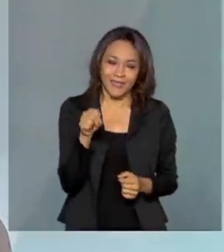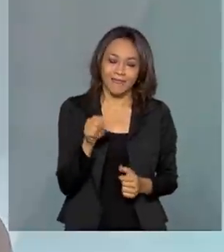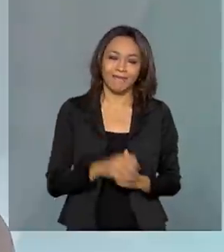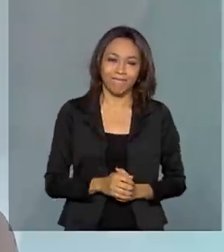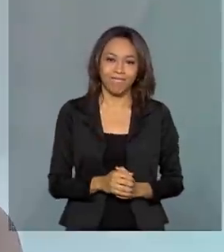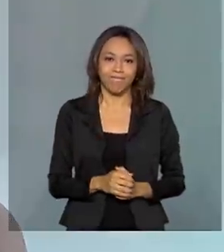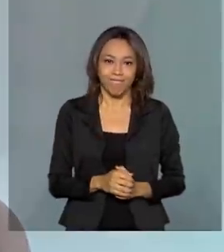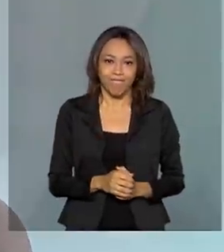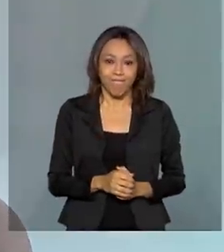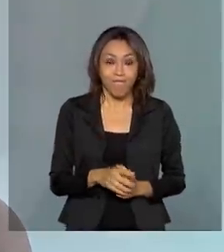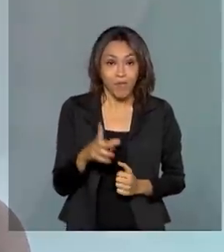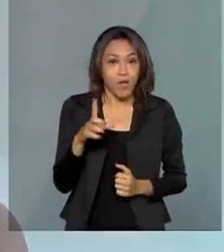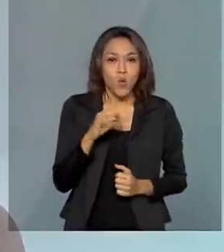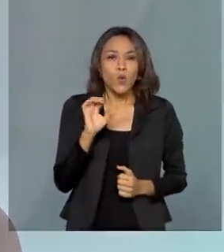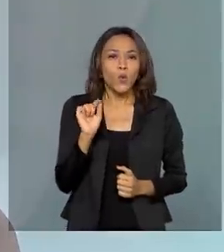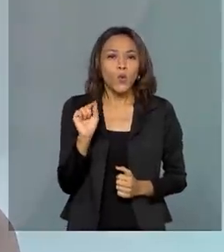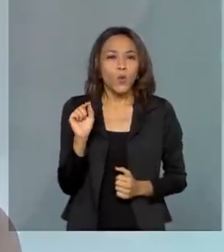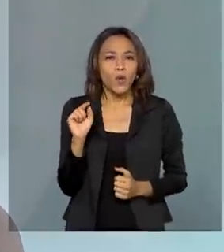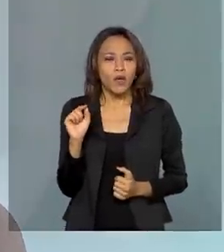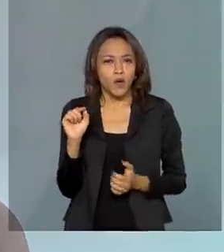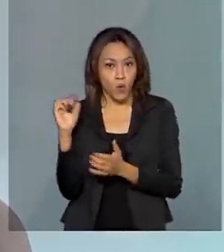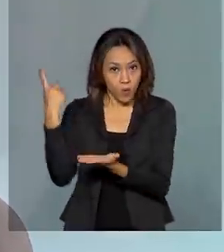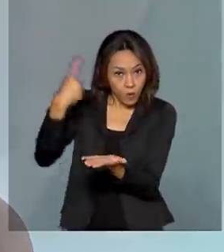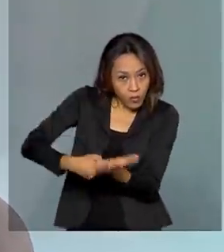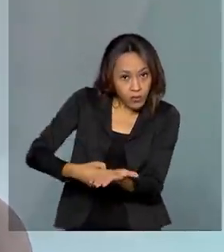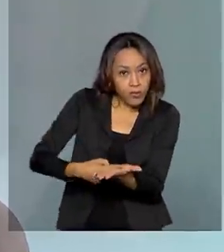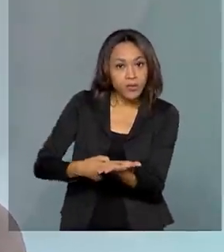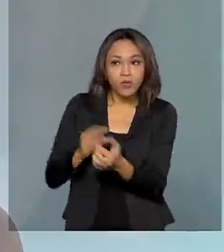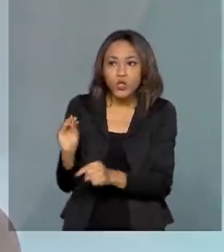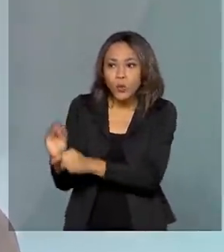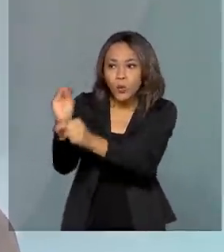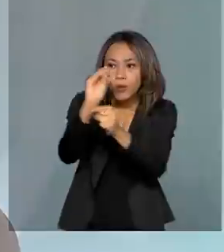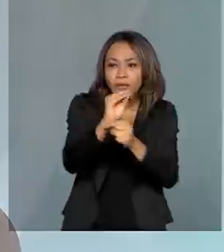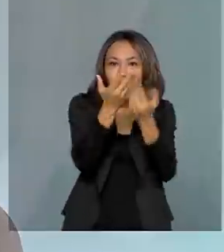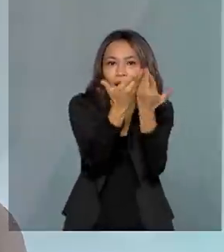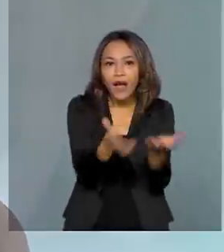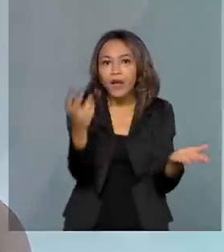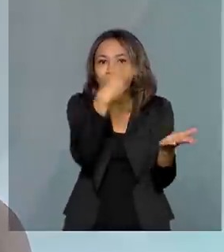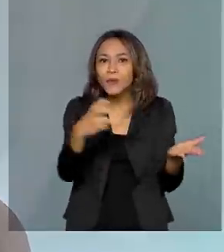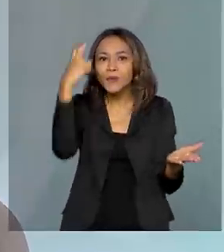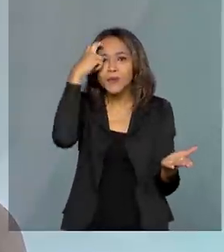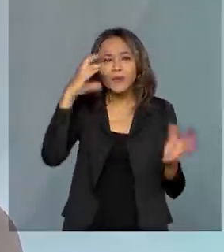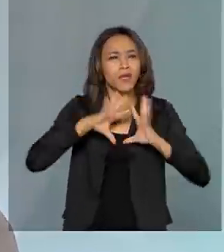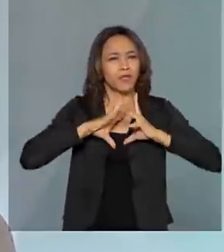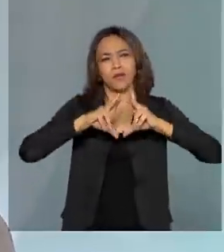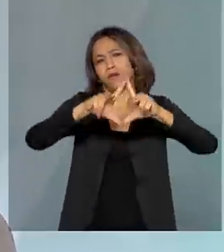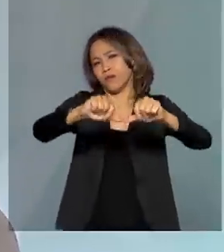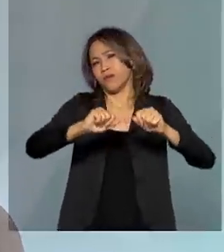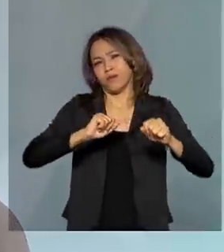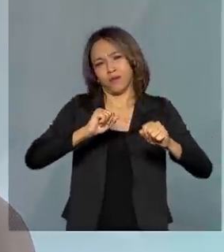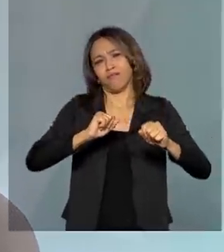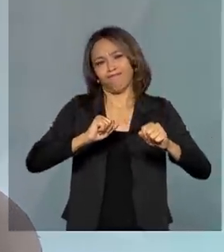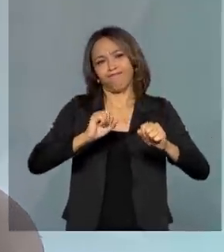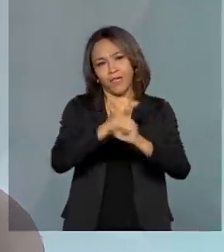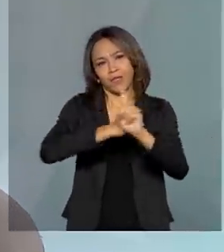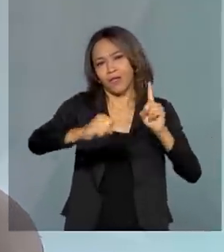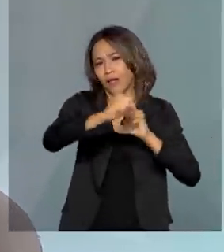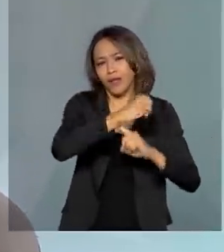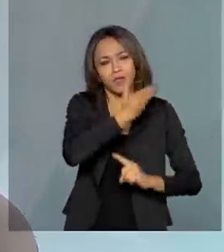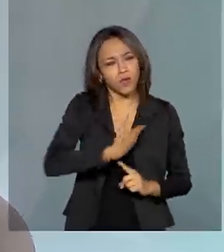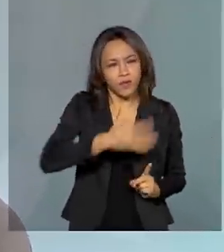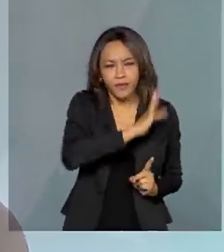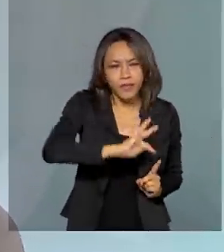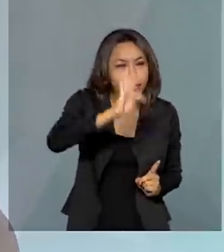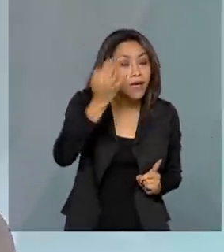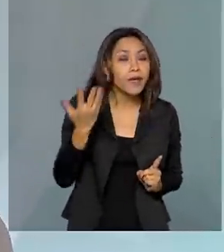o dever de preservar o patrimônio cultural é de todos, é de toda a sociedade. É do governo federal,